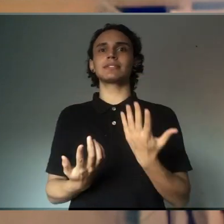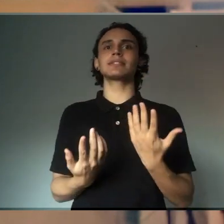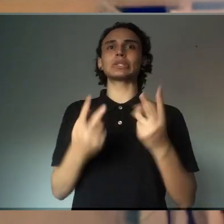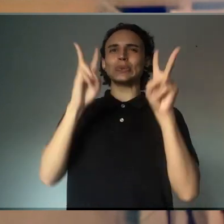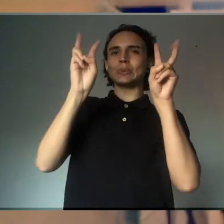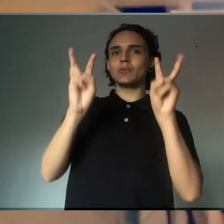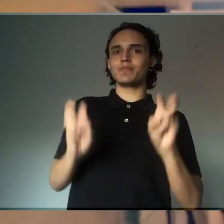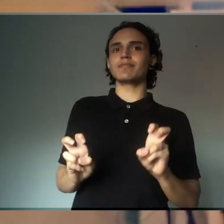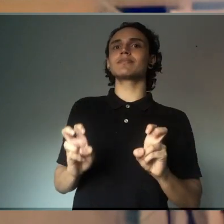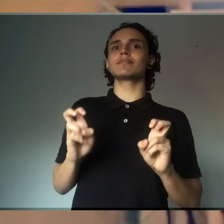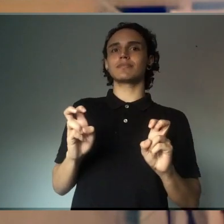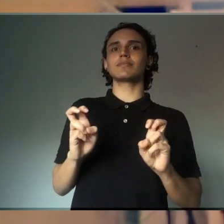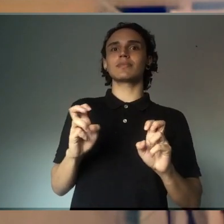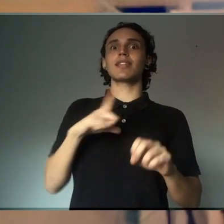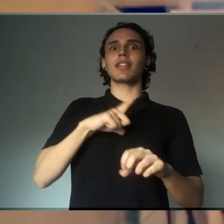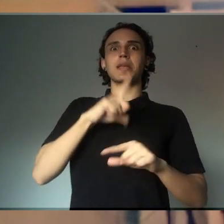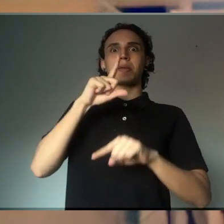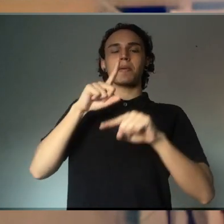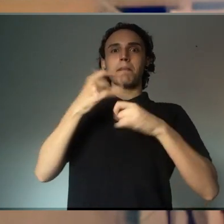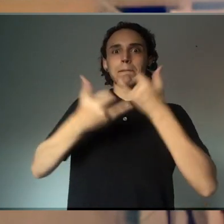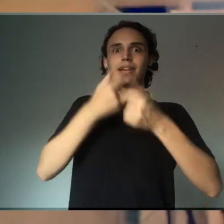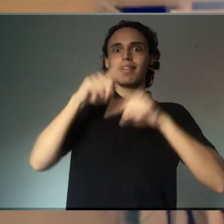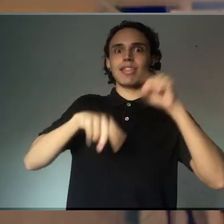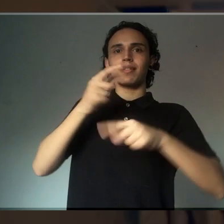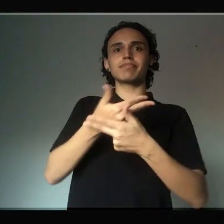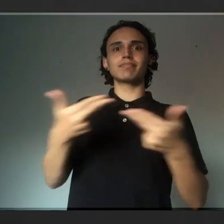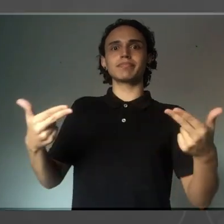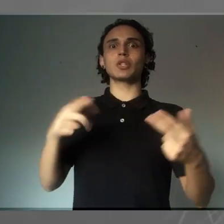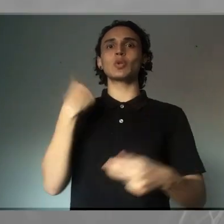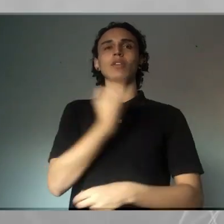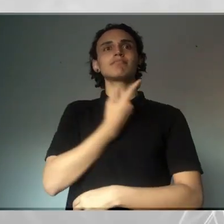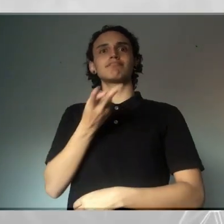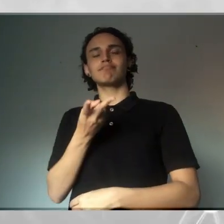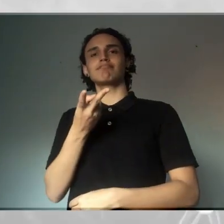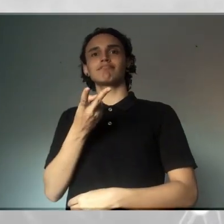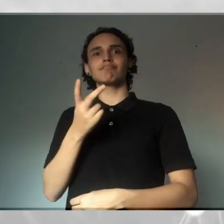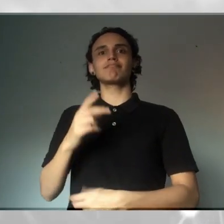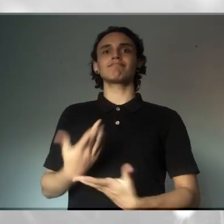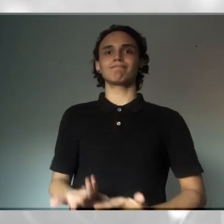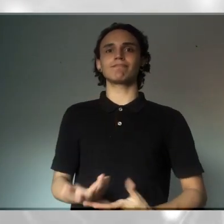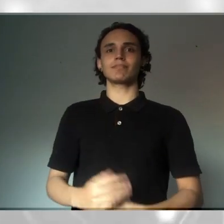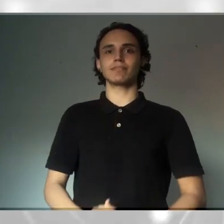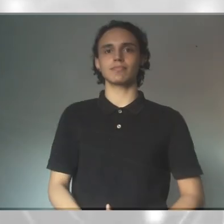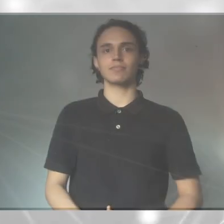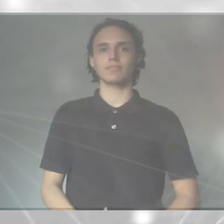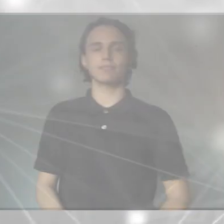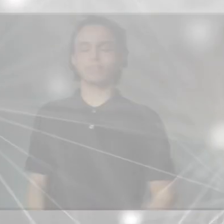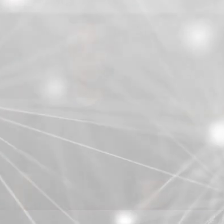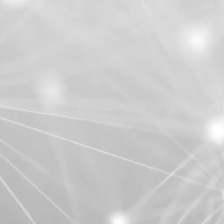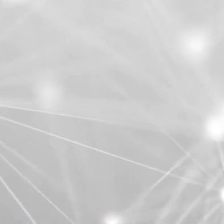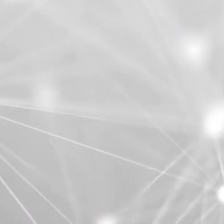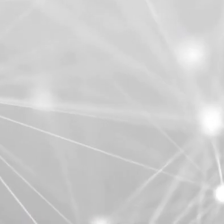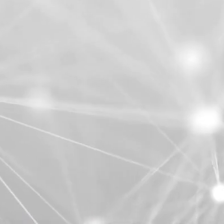acervo tão bacana do Museu da Educação e do Brinquedo acaba suscitando. Música Música